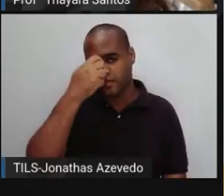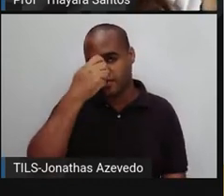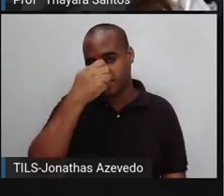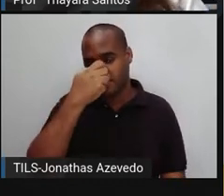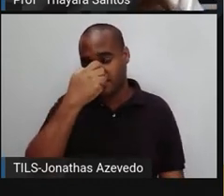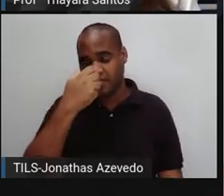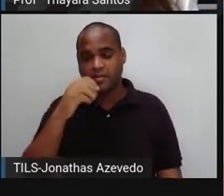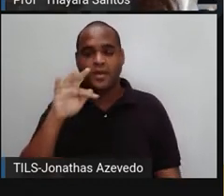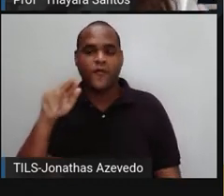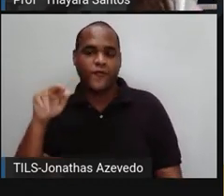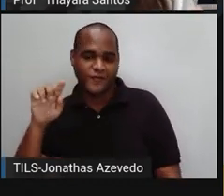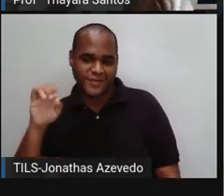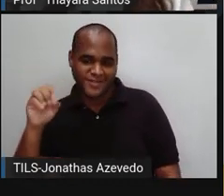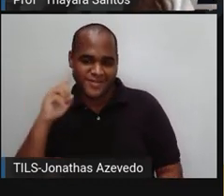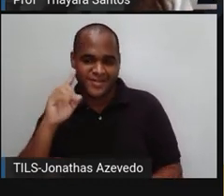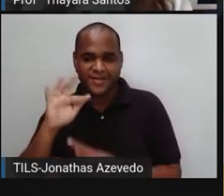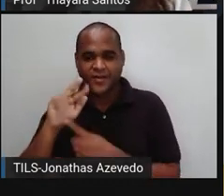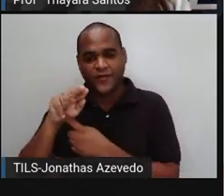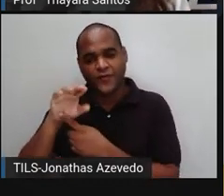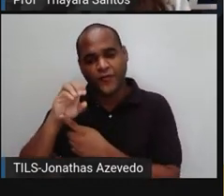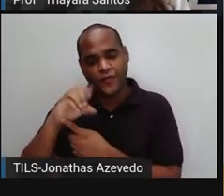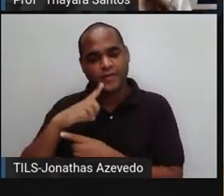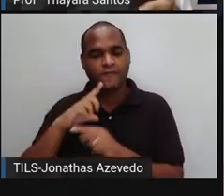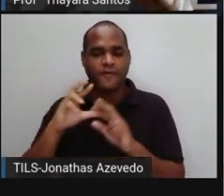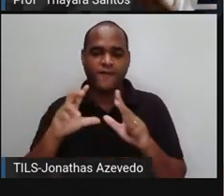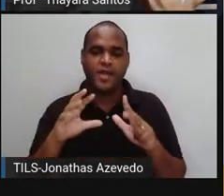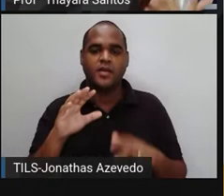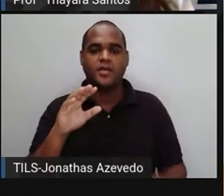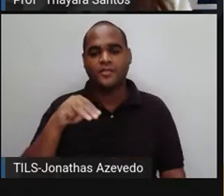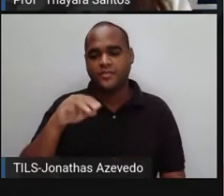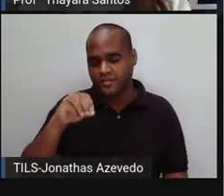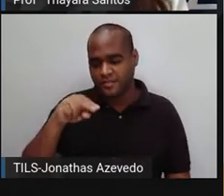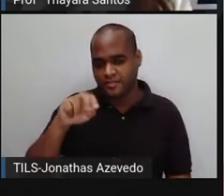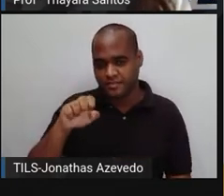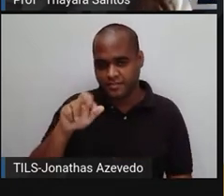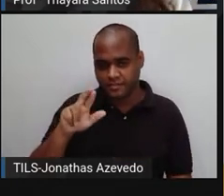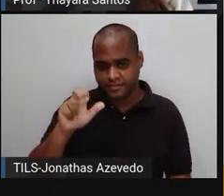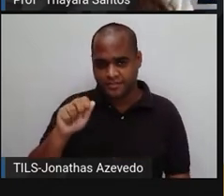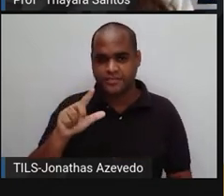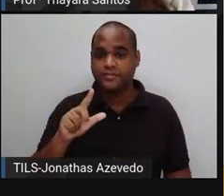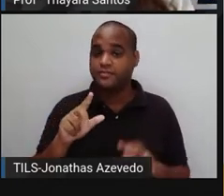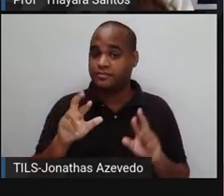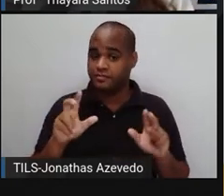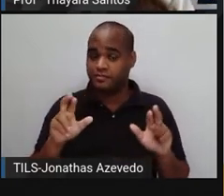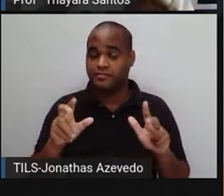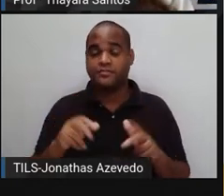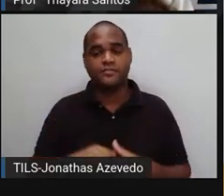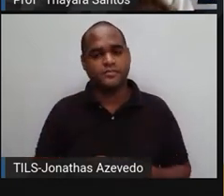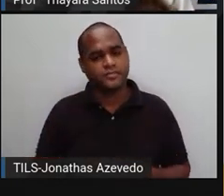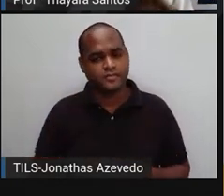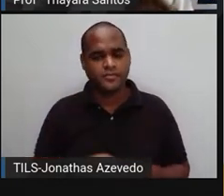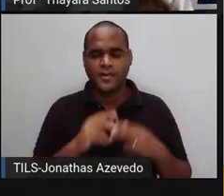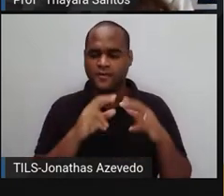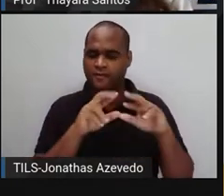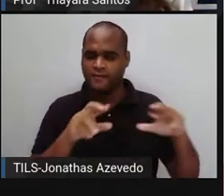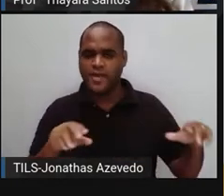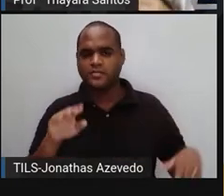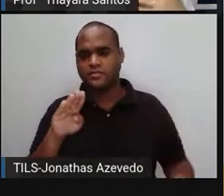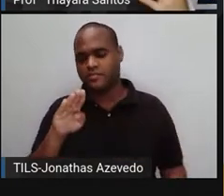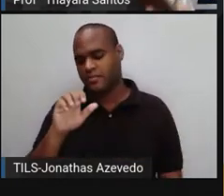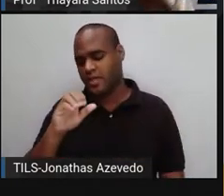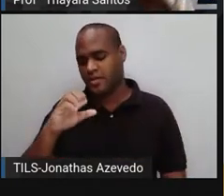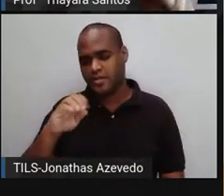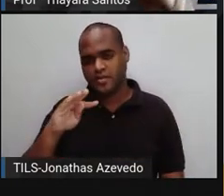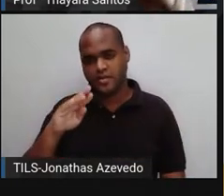parte do reino funge. As bactérias fazem parte do reino monera, junto com as cianobactérias. E essas bactérias, elas são